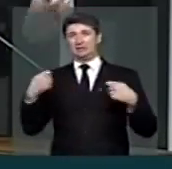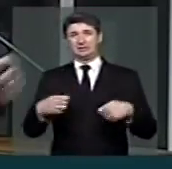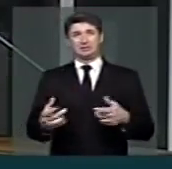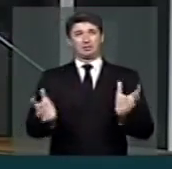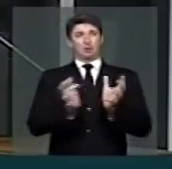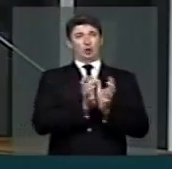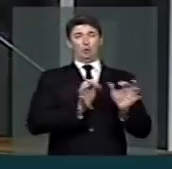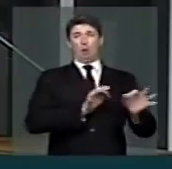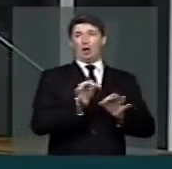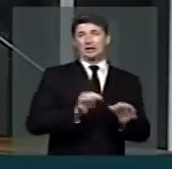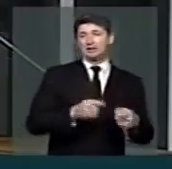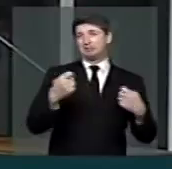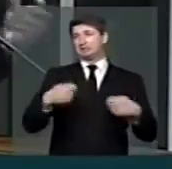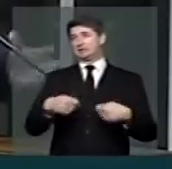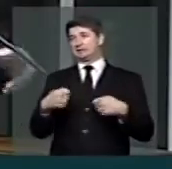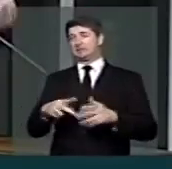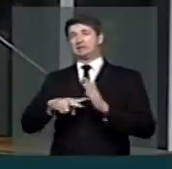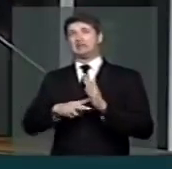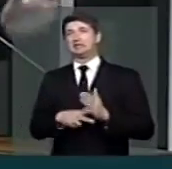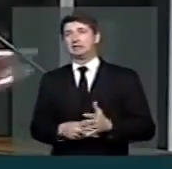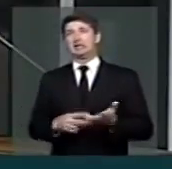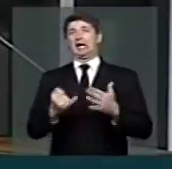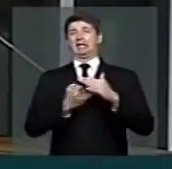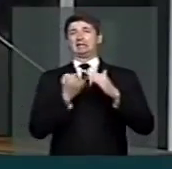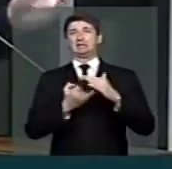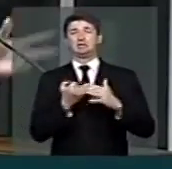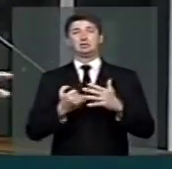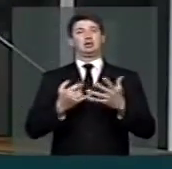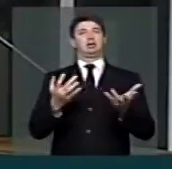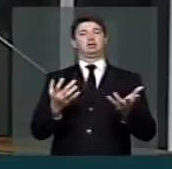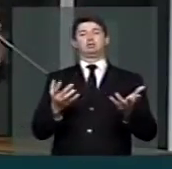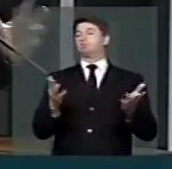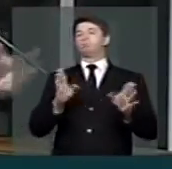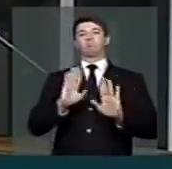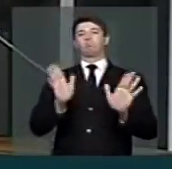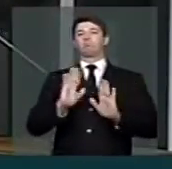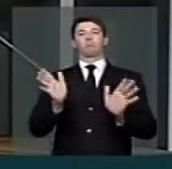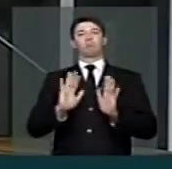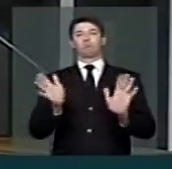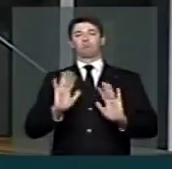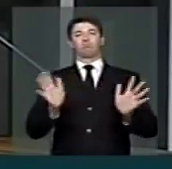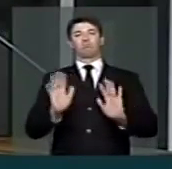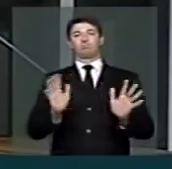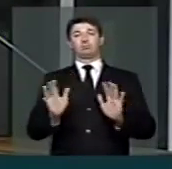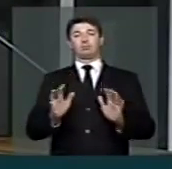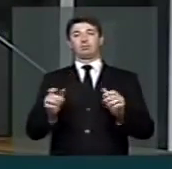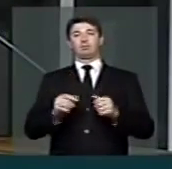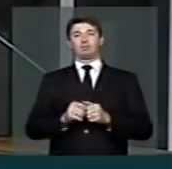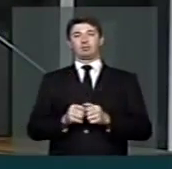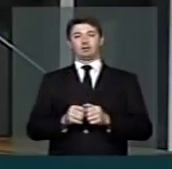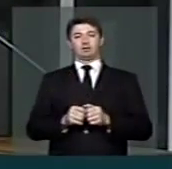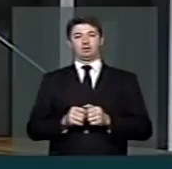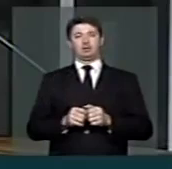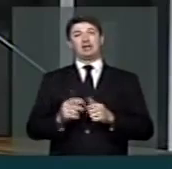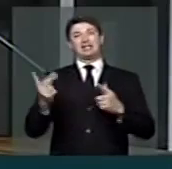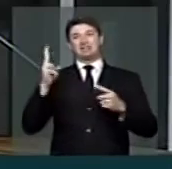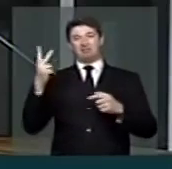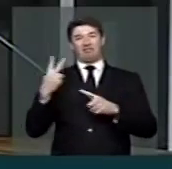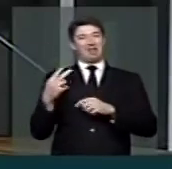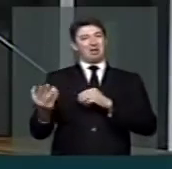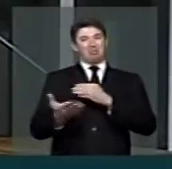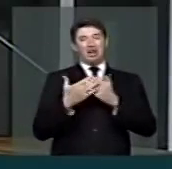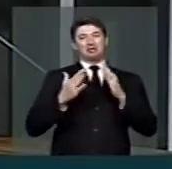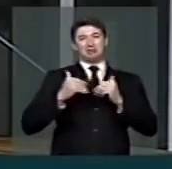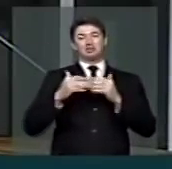grupos organizados, dos sindicatos, das entidades, das instituições que nos rodeiam e que fazem o lobby aqui dentro do Congresso